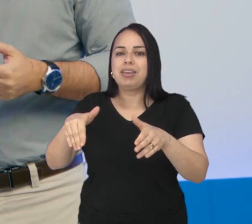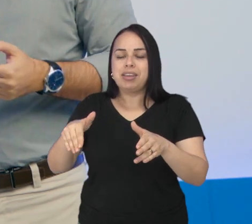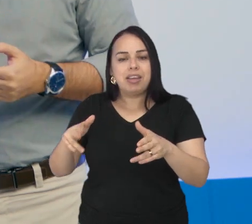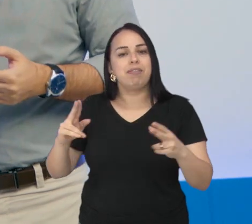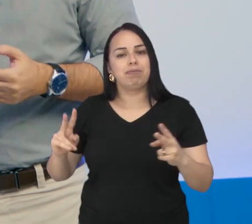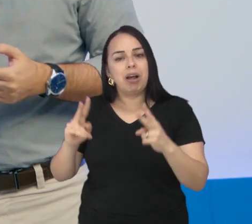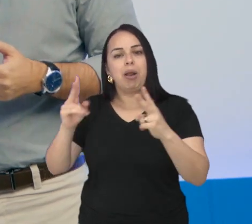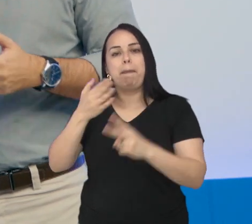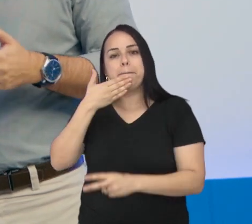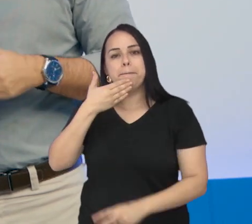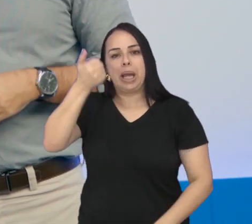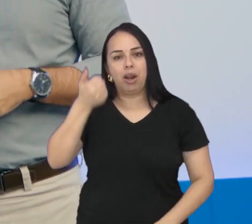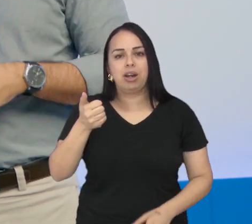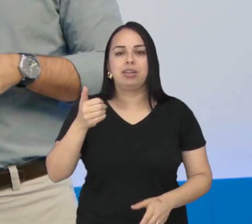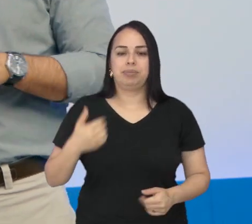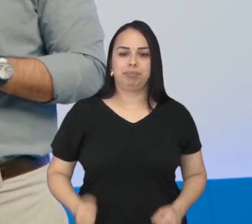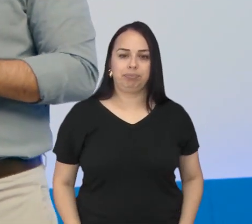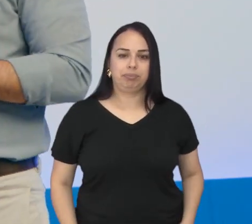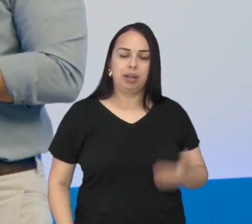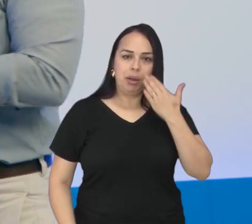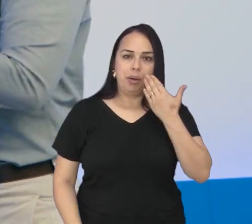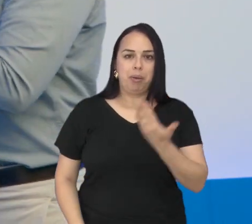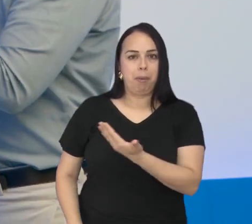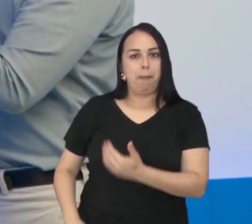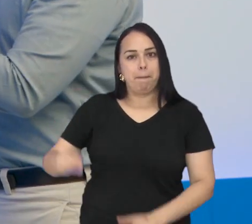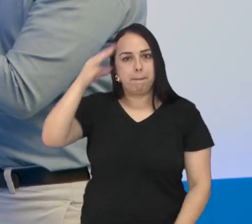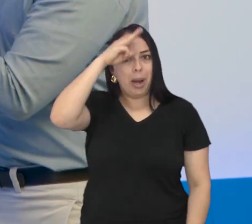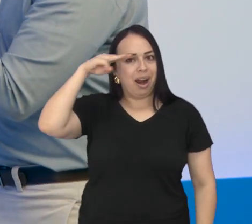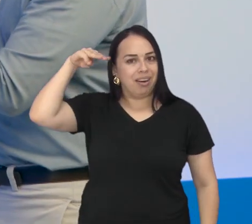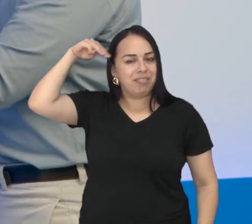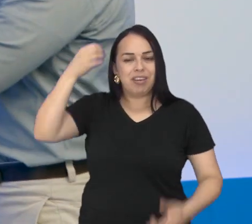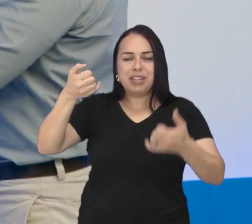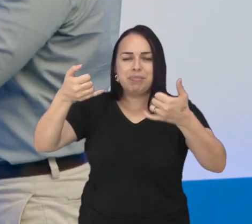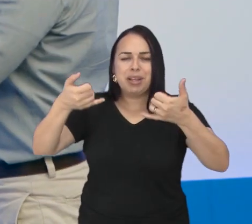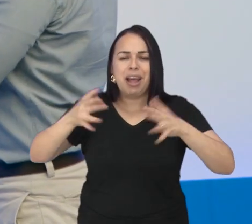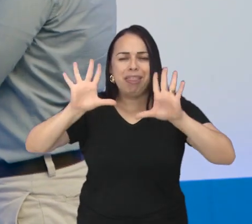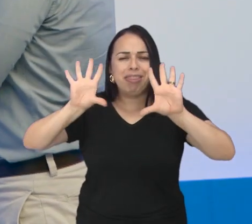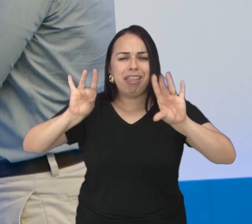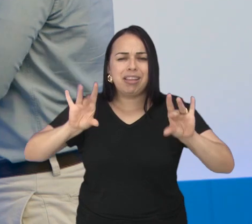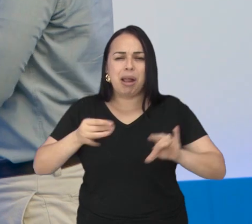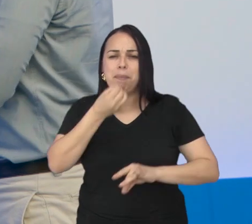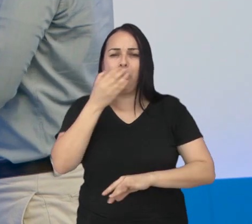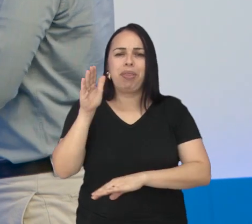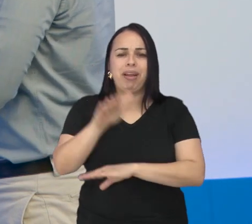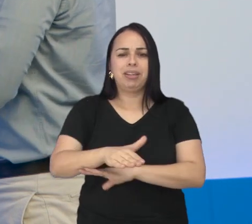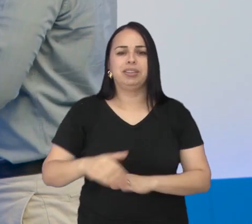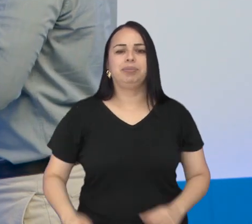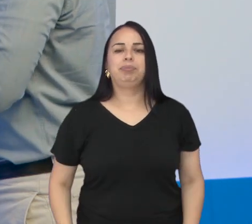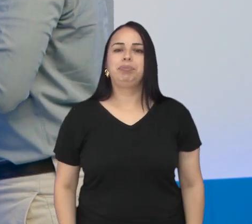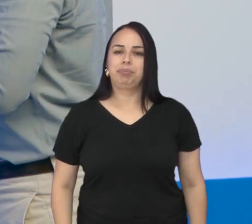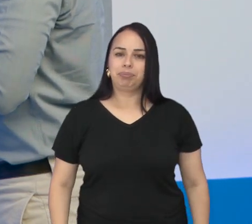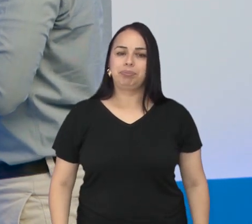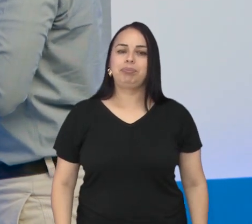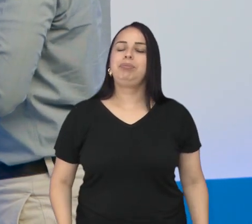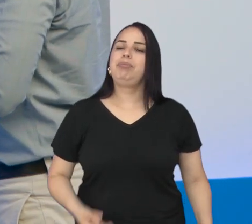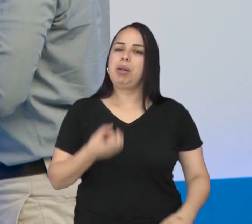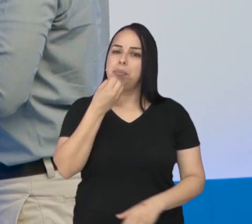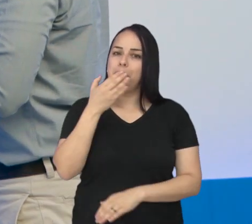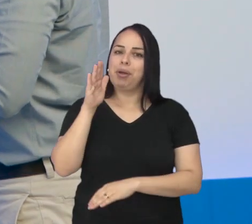e eficiência na preparação para as provas. O Marvin Pinho vai passar tudo para a gente, não é isso? Marvin, boa tarde.